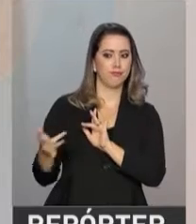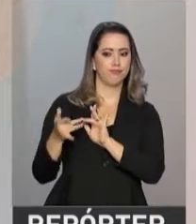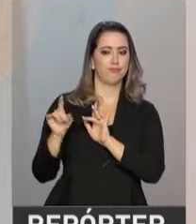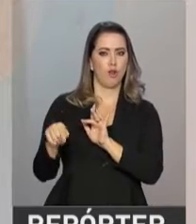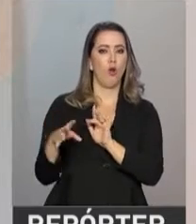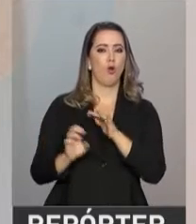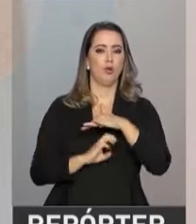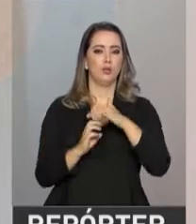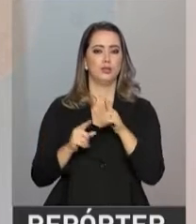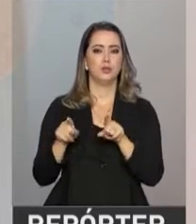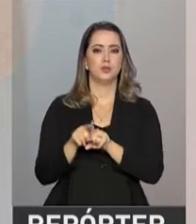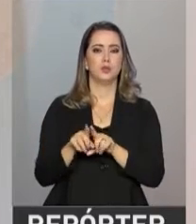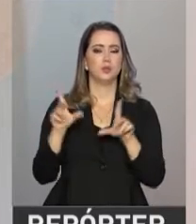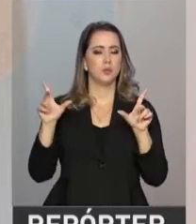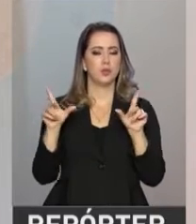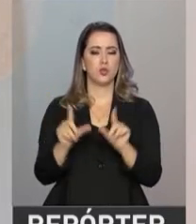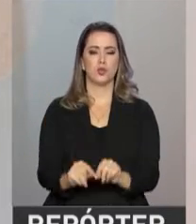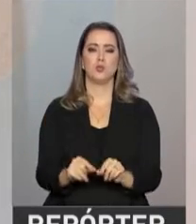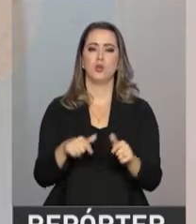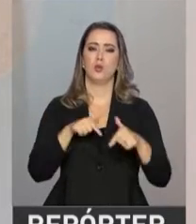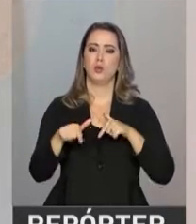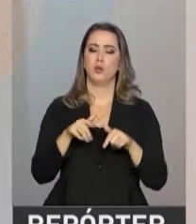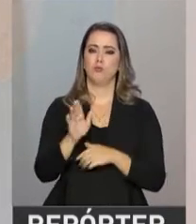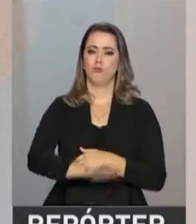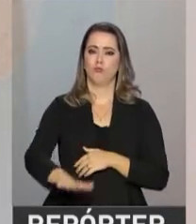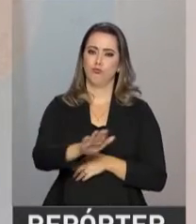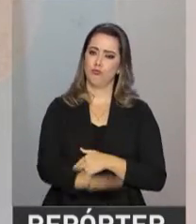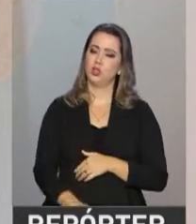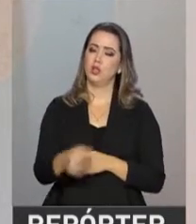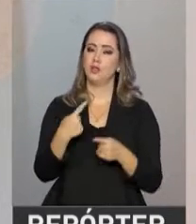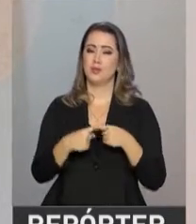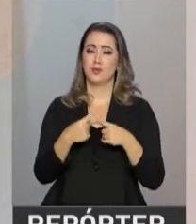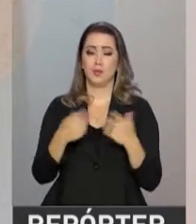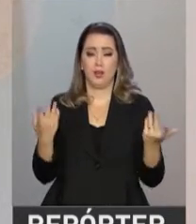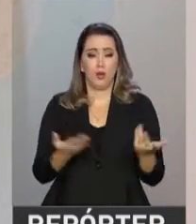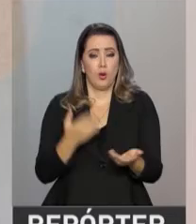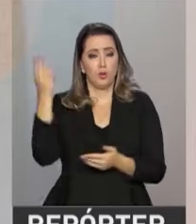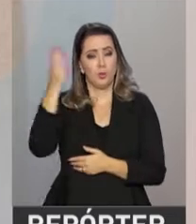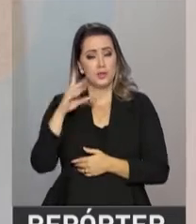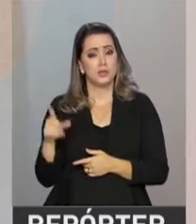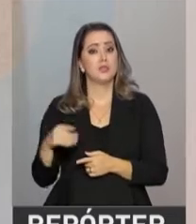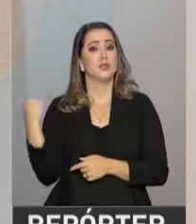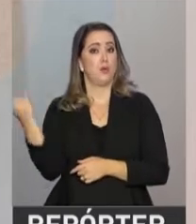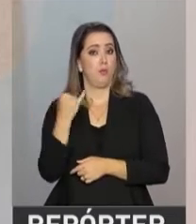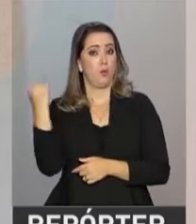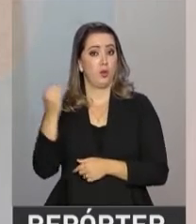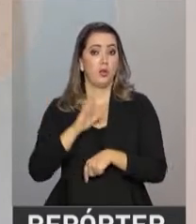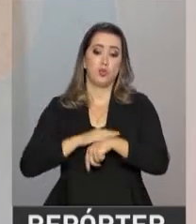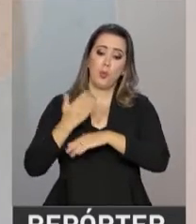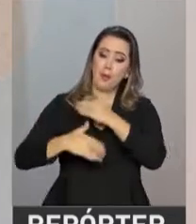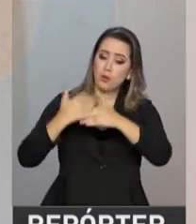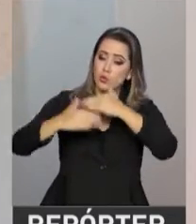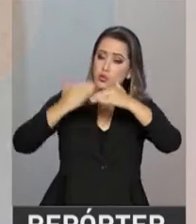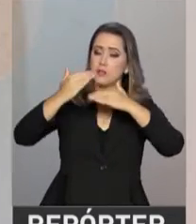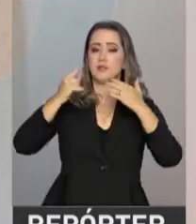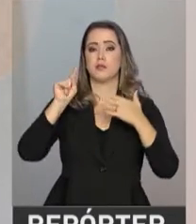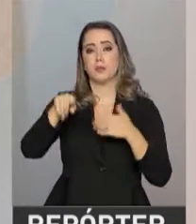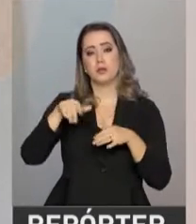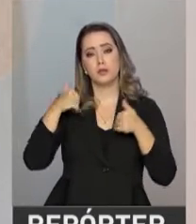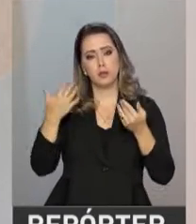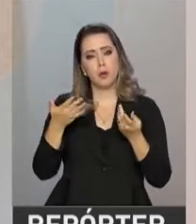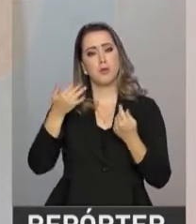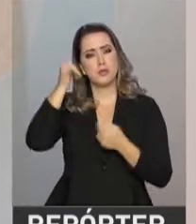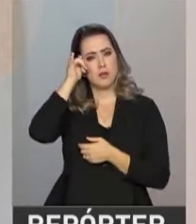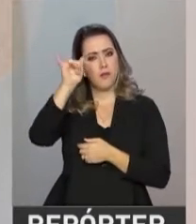erradicação do trabalho infantil, que é muito importante. Nosso país vive aí um momento ímpar de crescimento e que